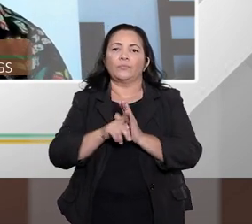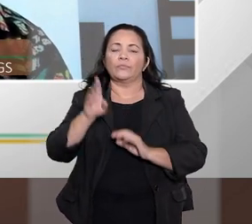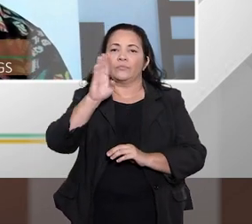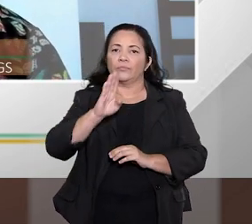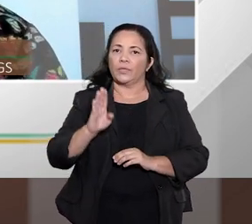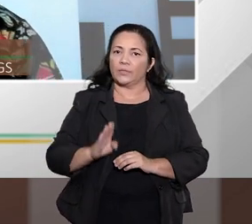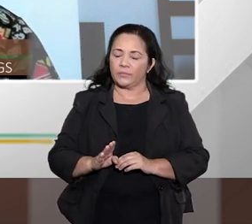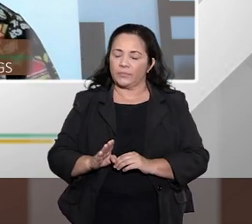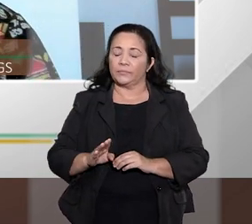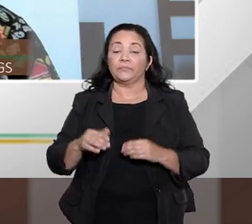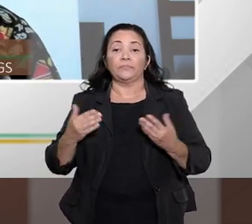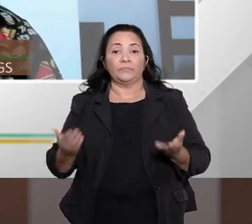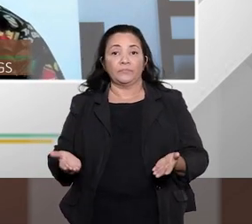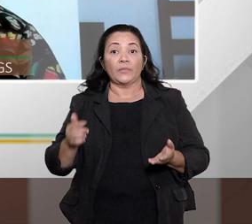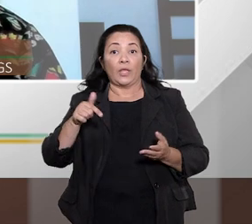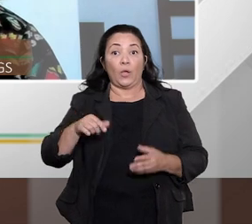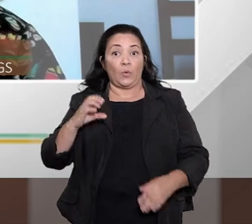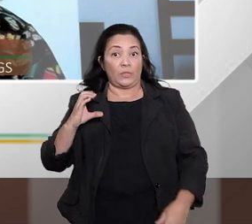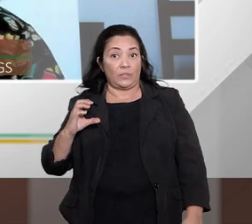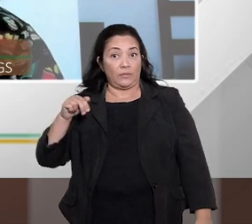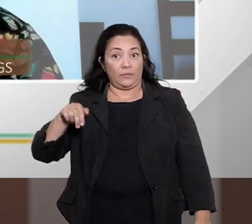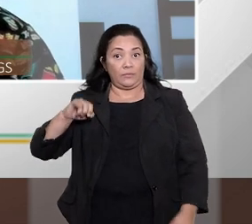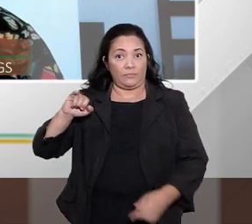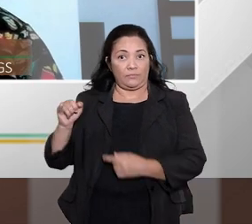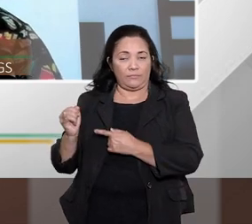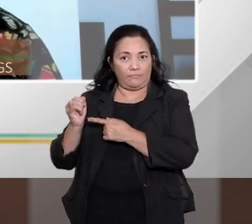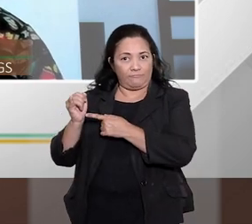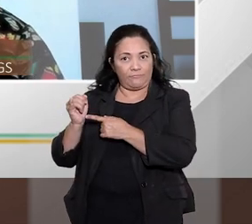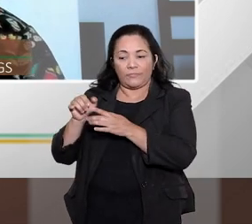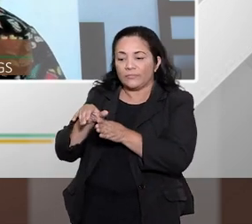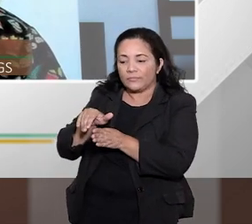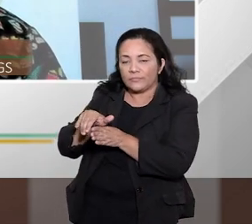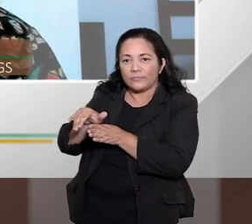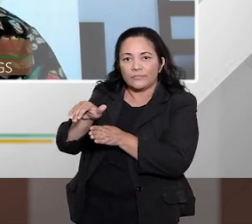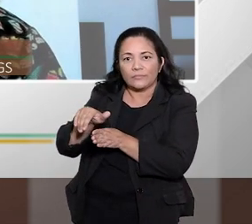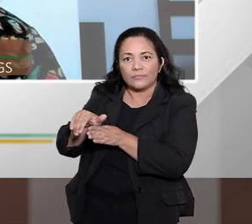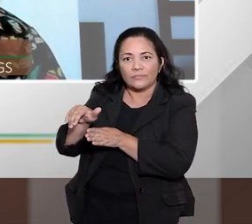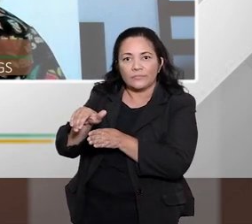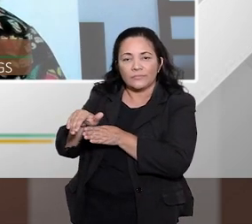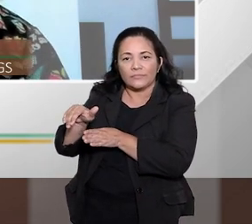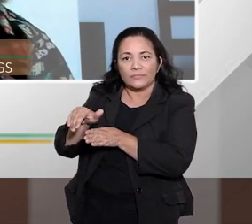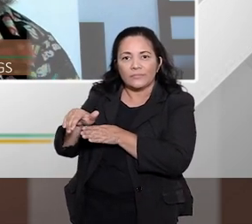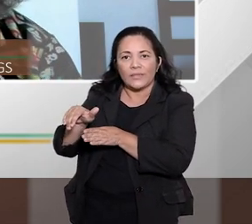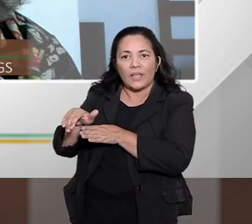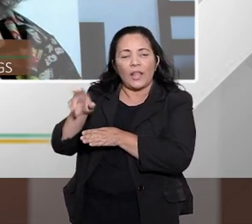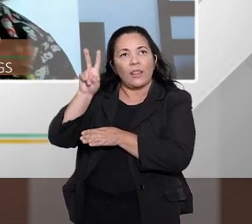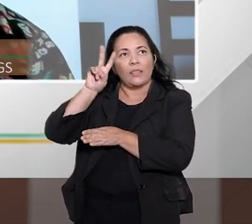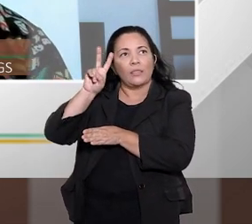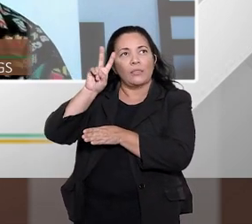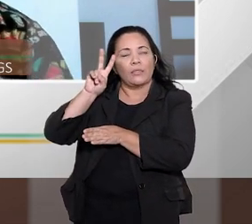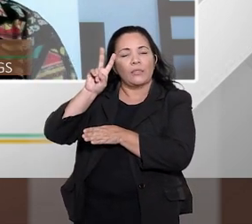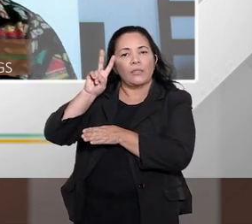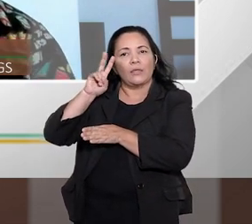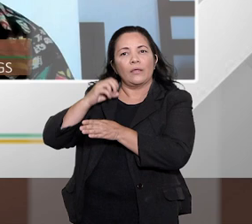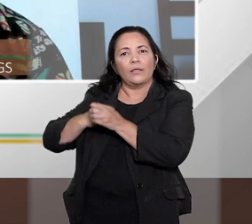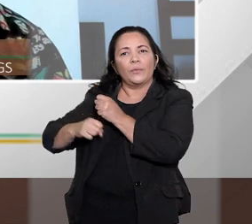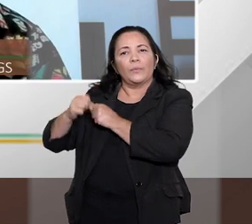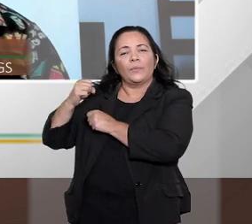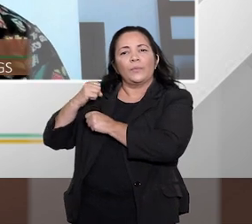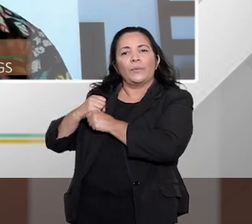recomendação do CNJ nesse ano no início no meio do ano passado